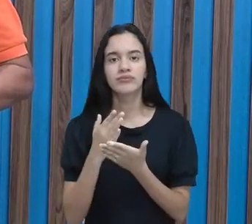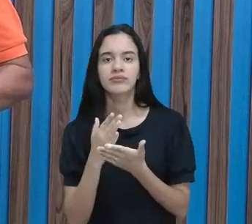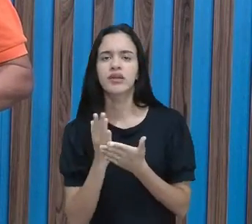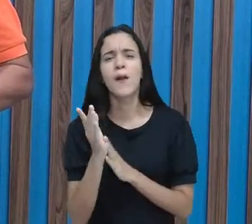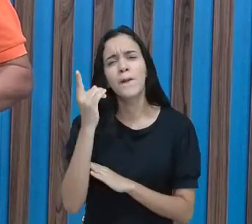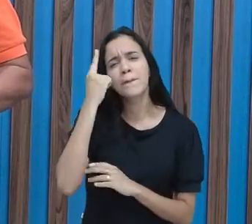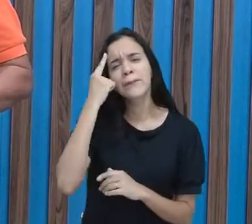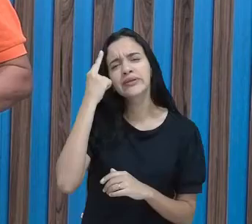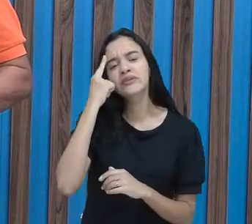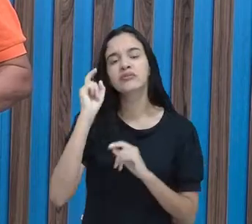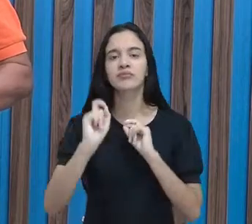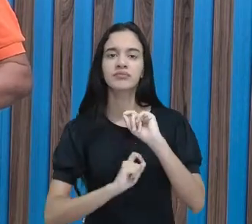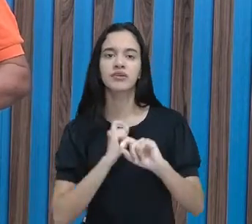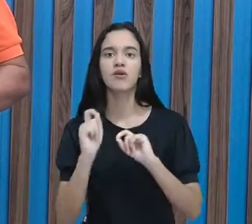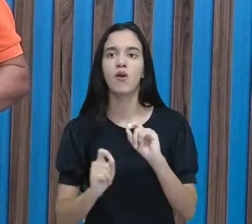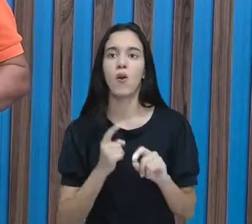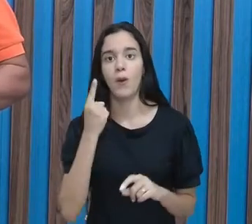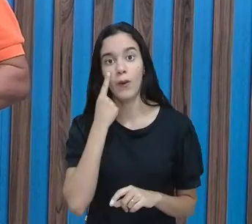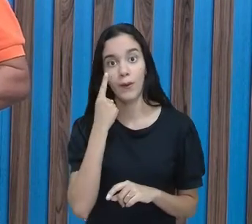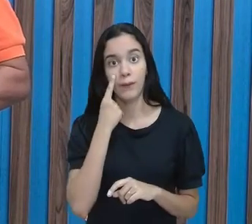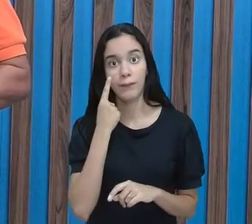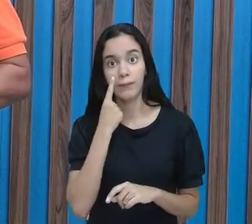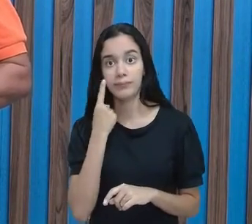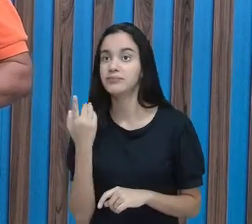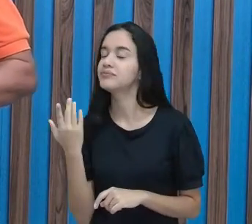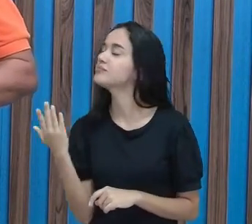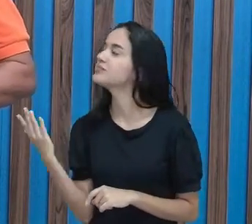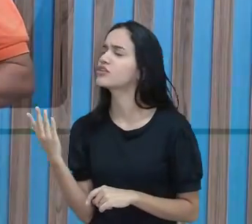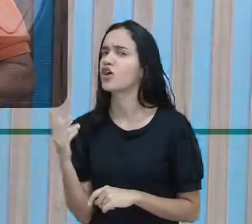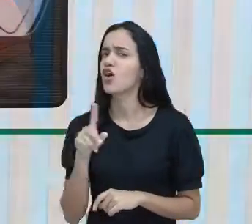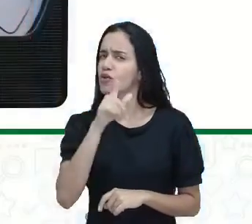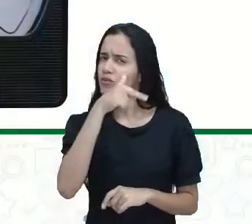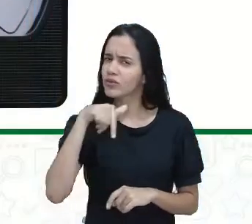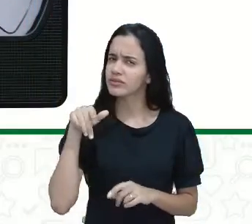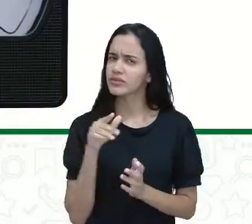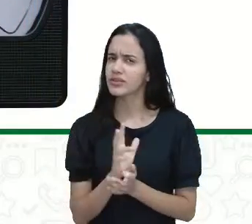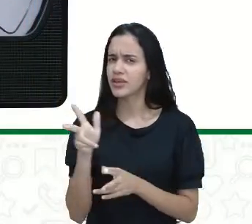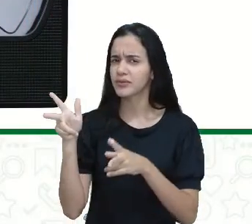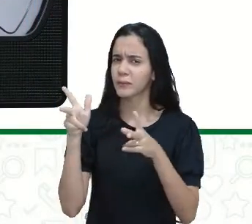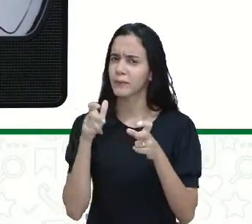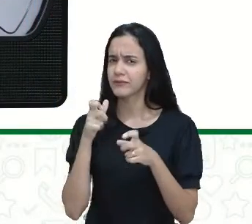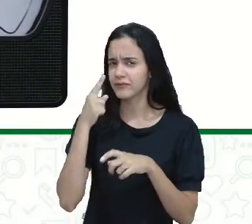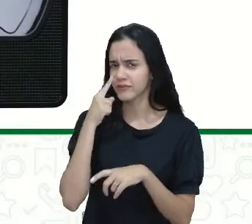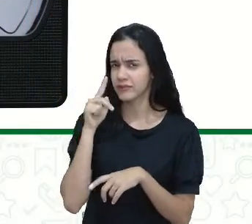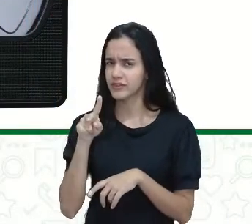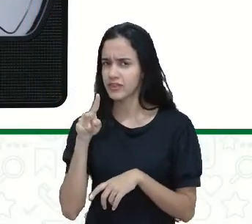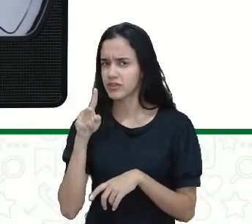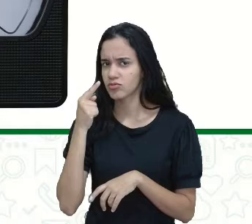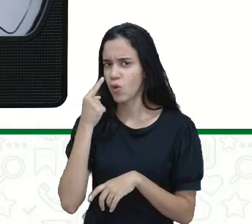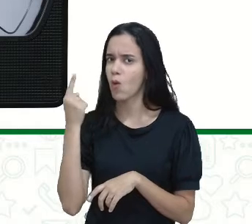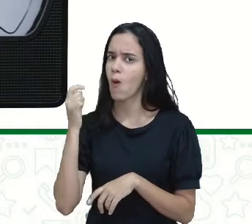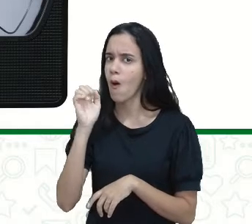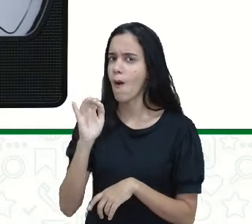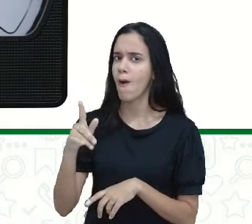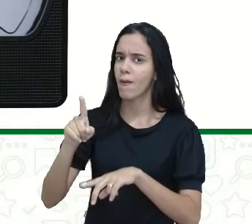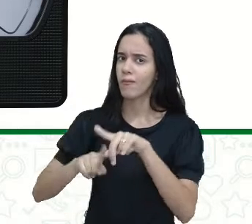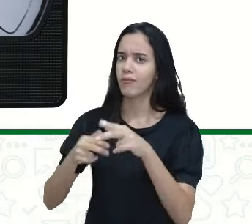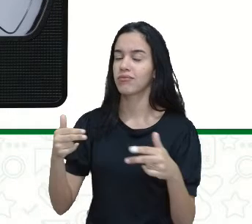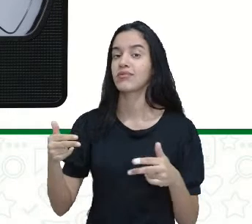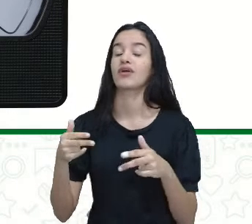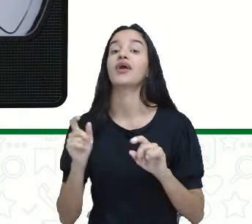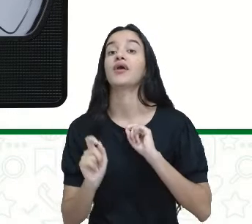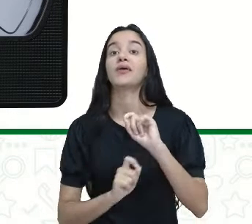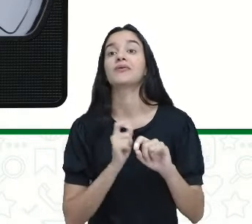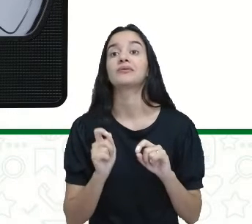pensando o seguinte. Olha só. Vocês já viram este objeto alguma vez? É uma fita